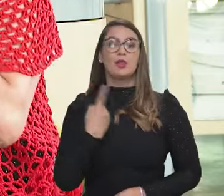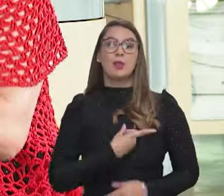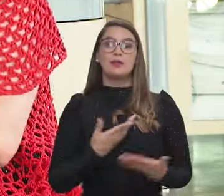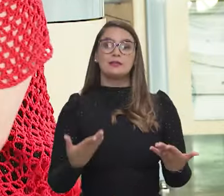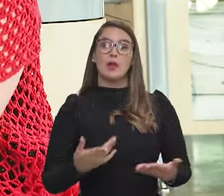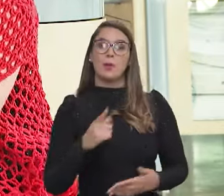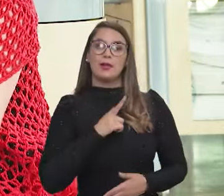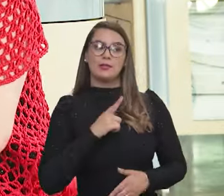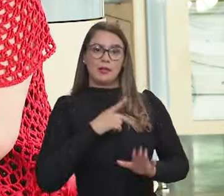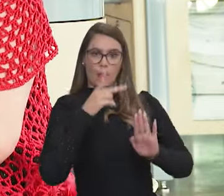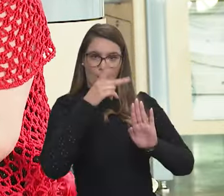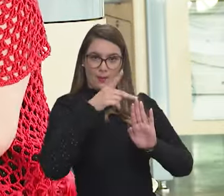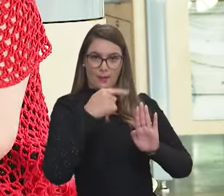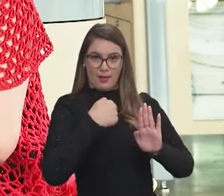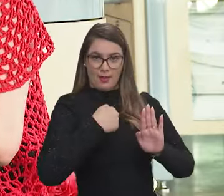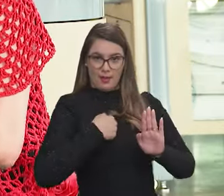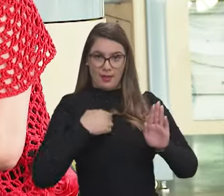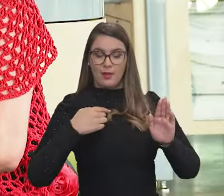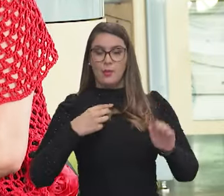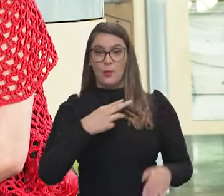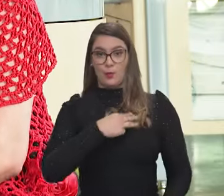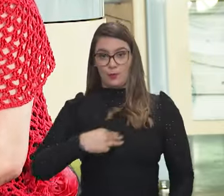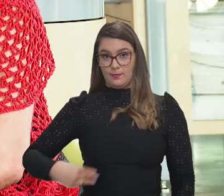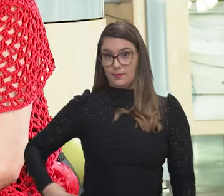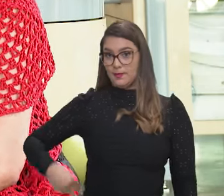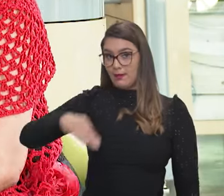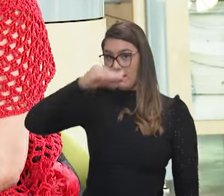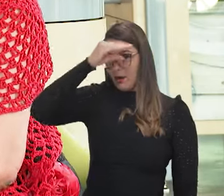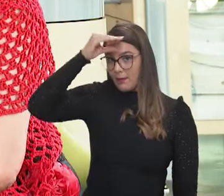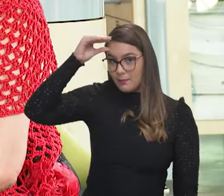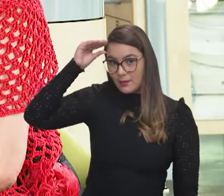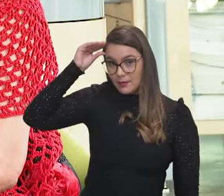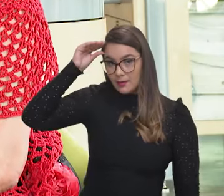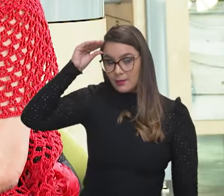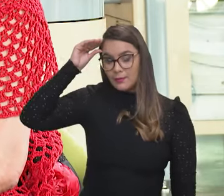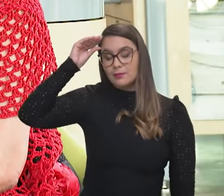Baixamos uma portaria, eu e o ministro Camilo, né,